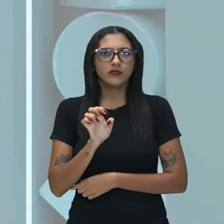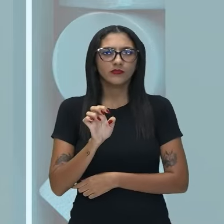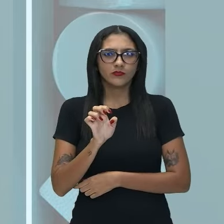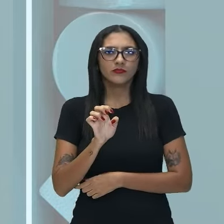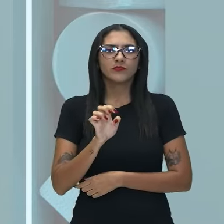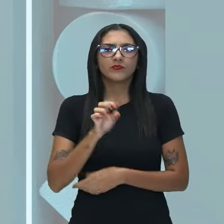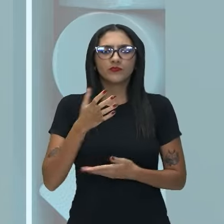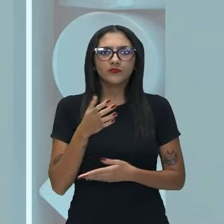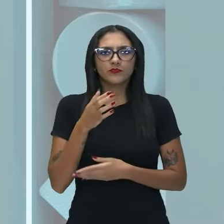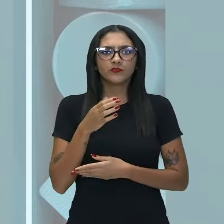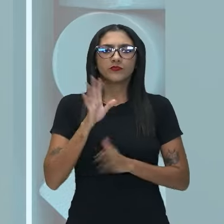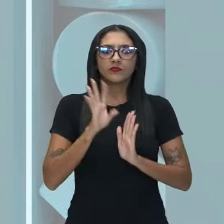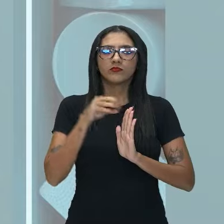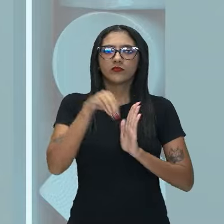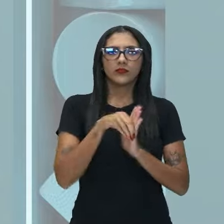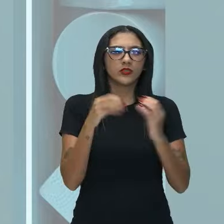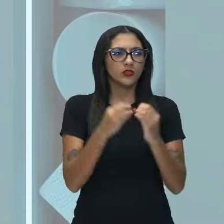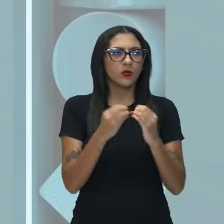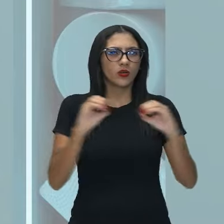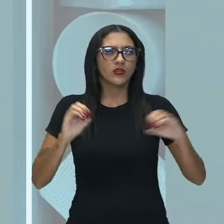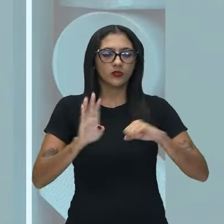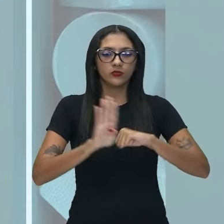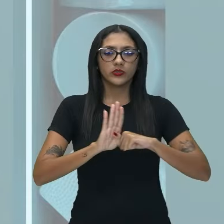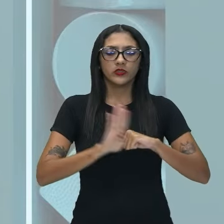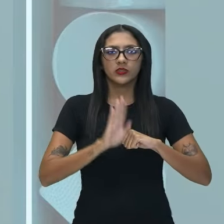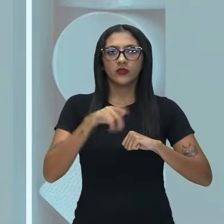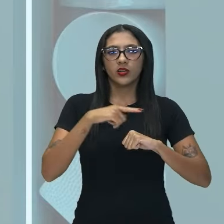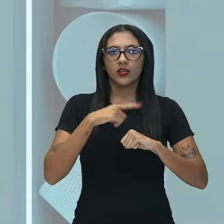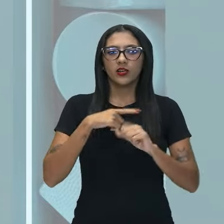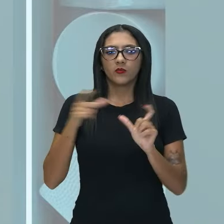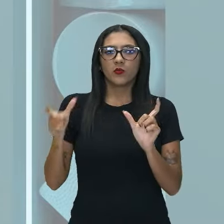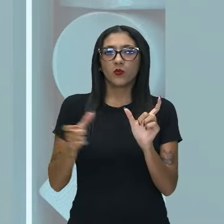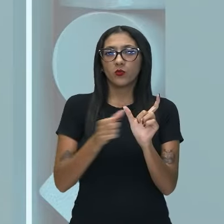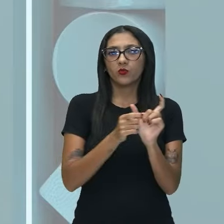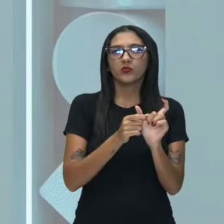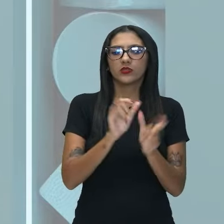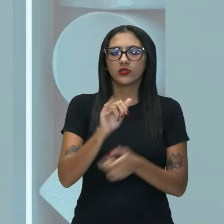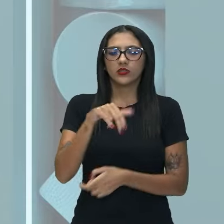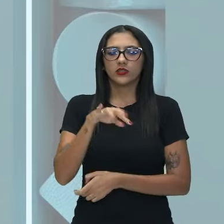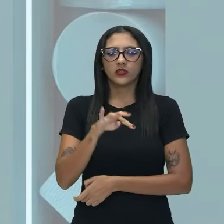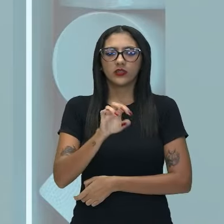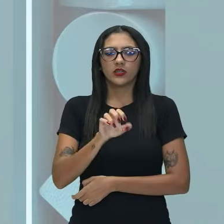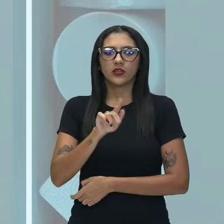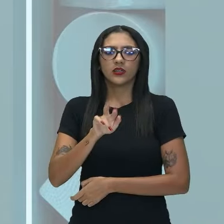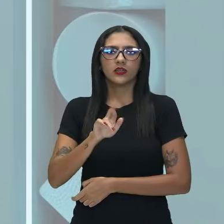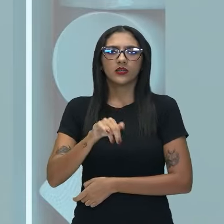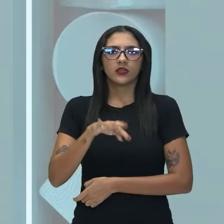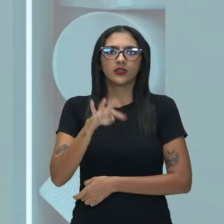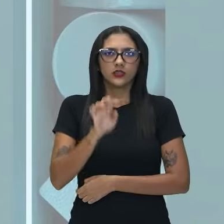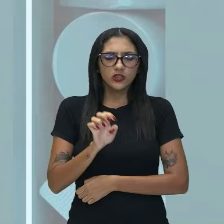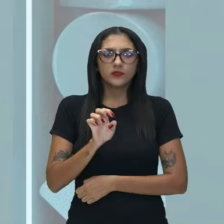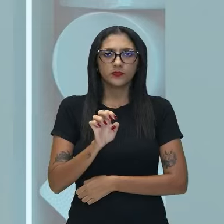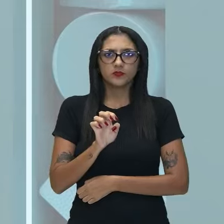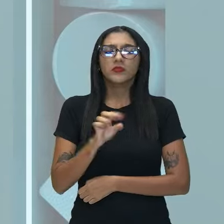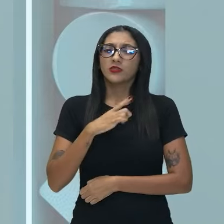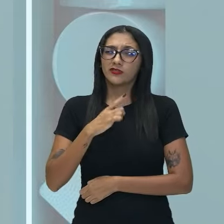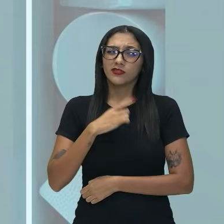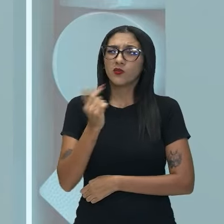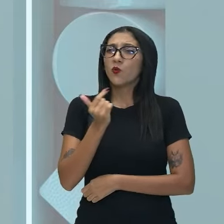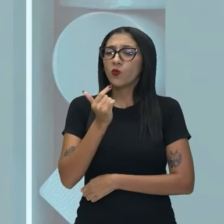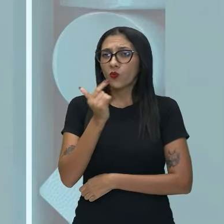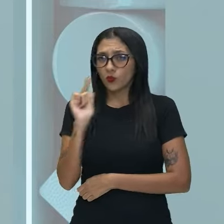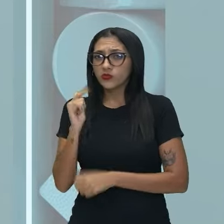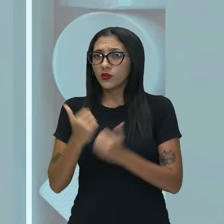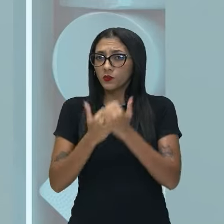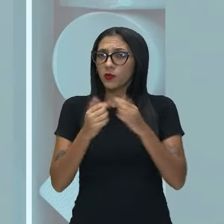universo das orações substantivas, ela vai ser uma conjunção integrante, ela pode ter outras funções, mais adiante, a gente vai desenrolar isso com vocês,